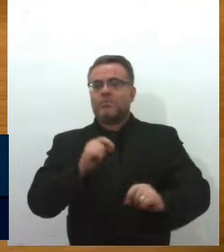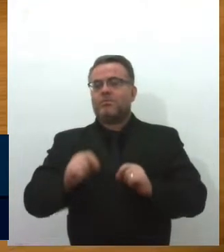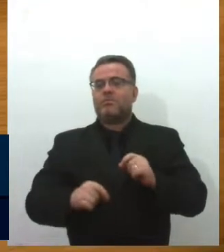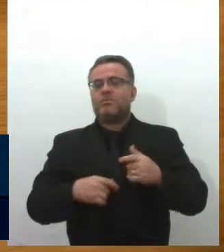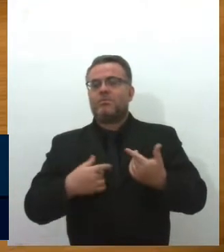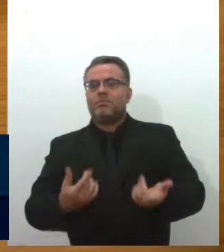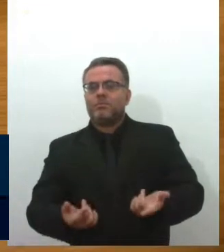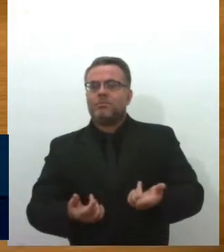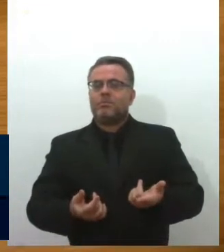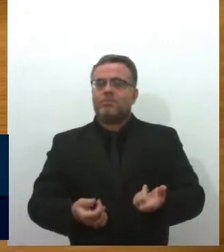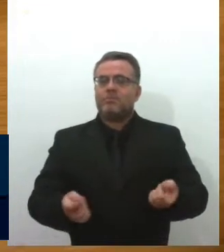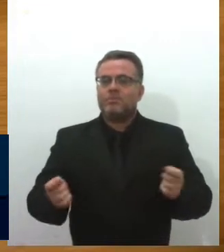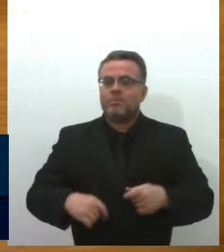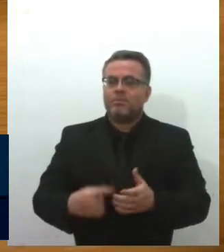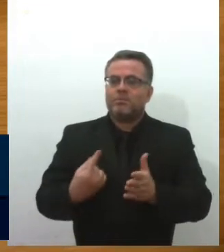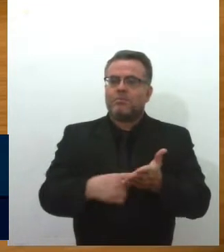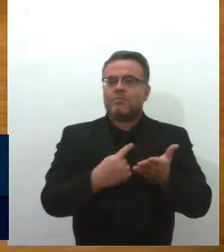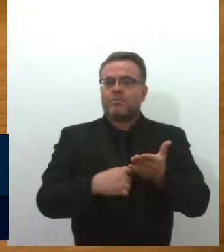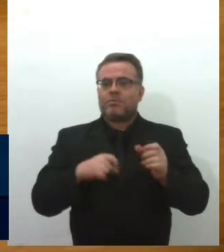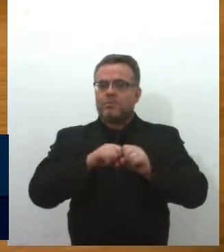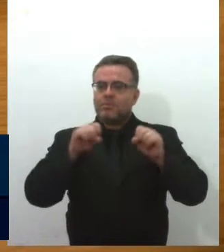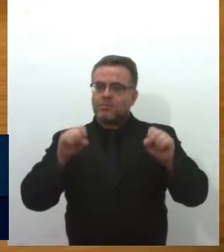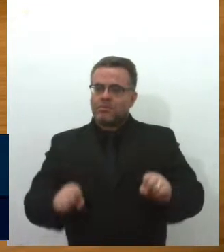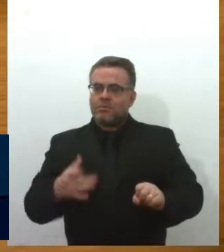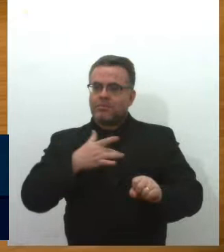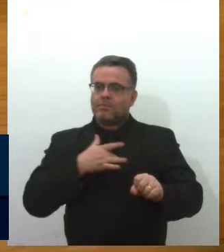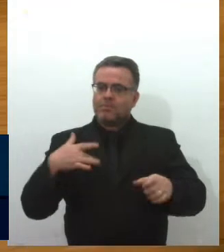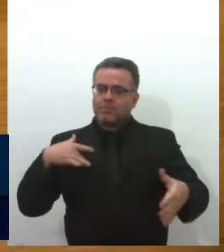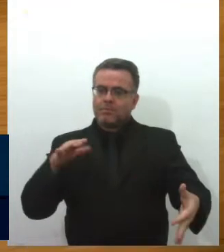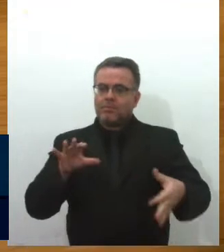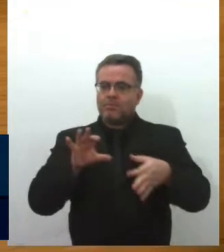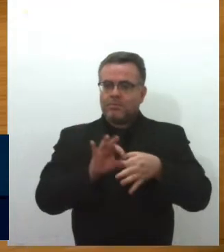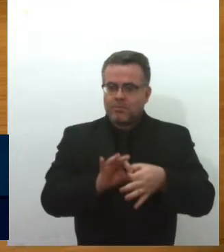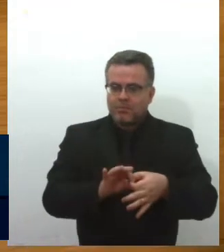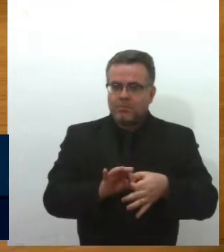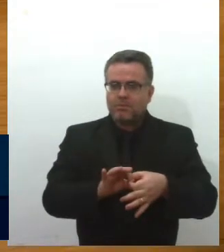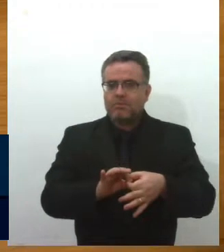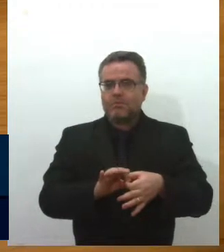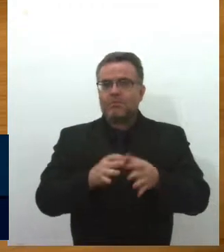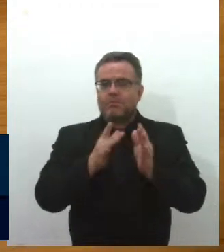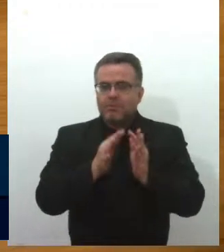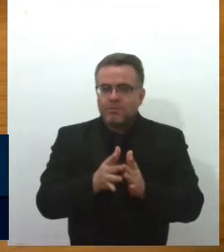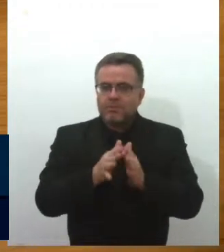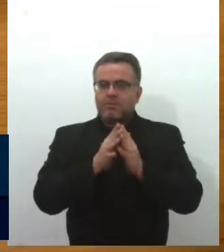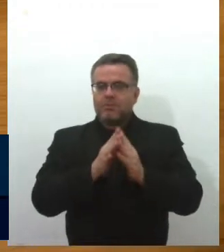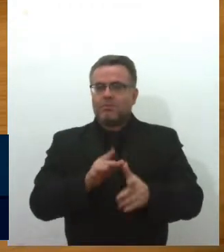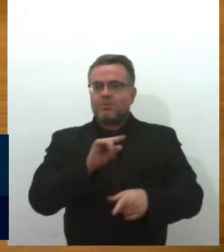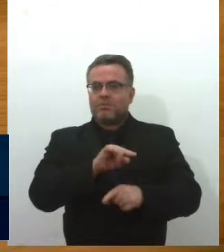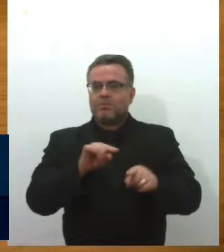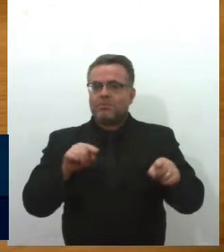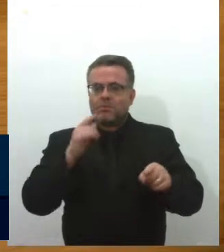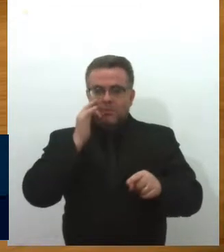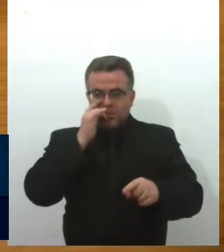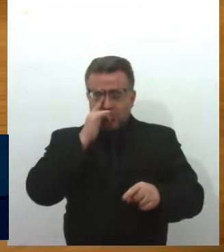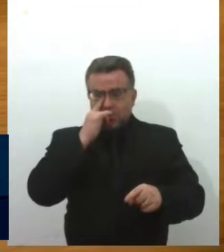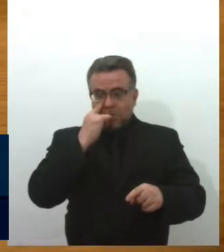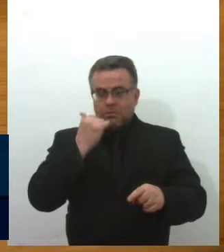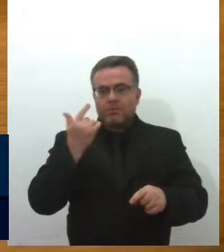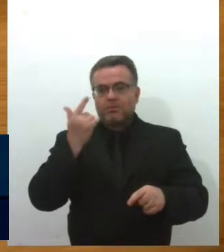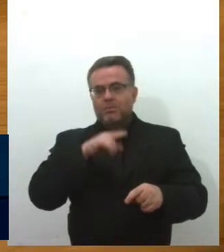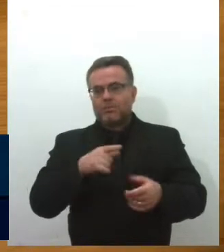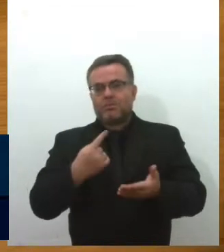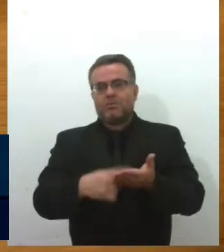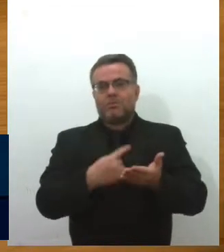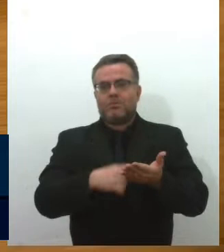todo o nosso sistema de saúde será voltado a pacientes autistas e essas carteirinhas elas conseguem todos os nossos